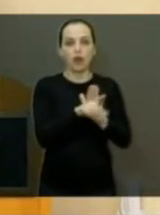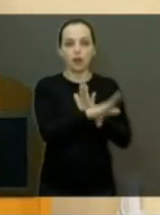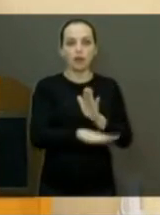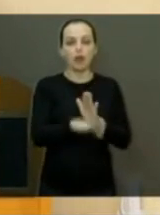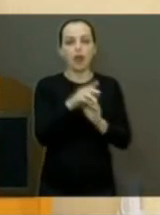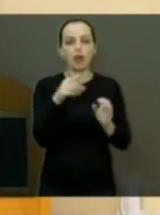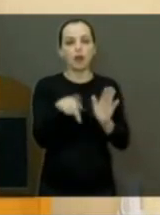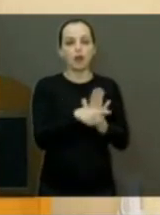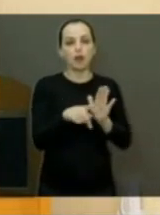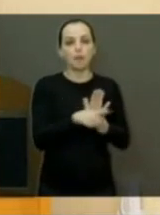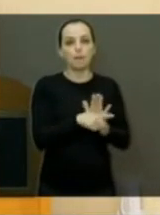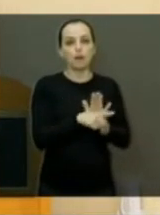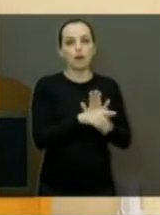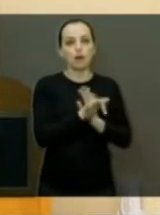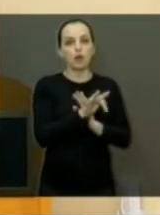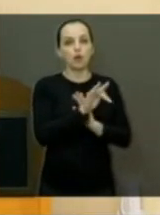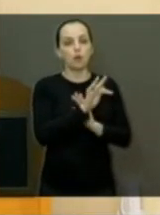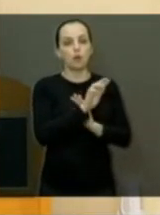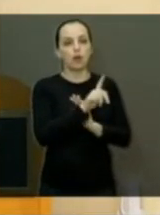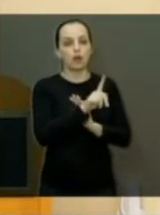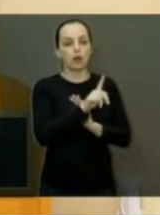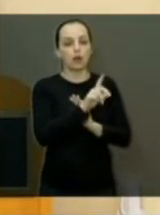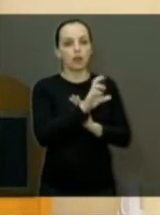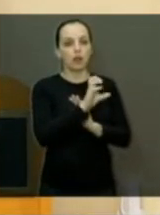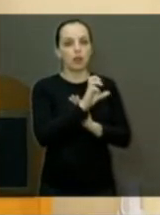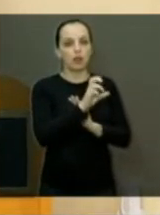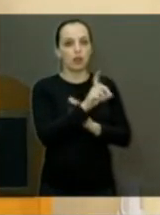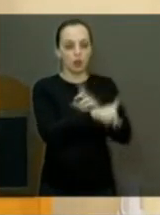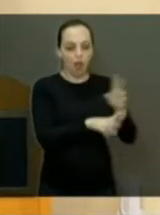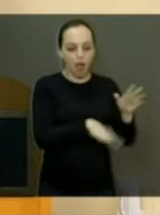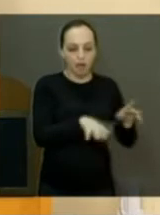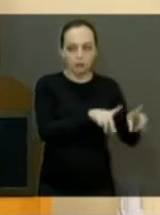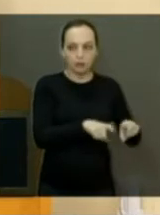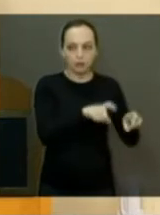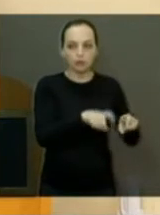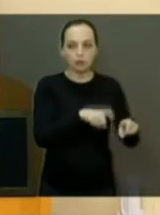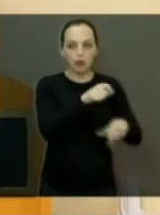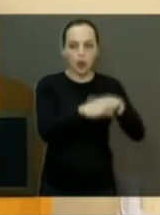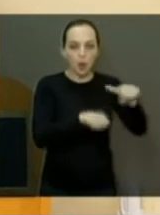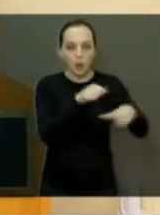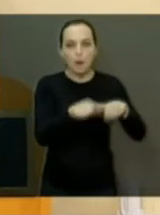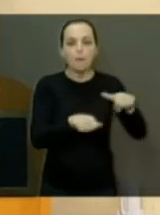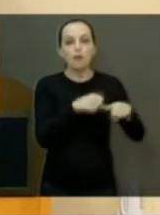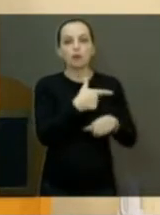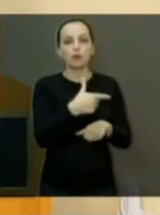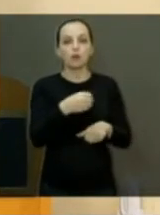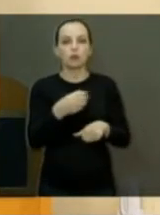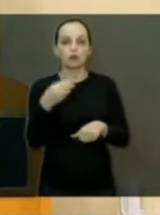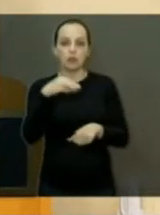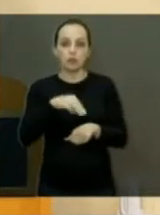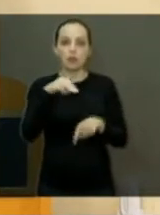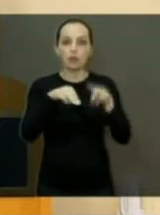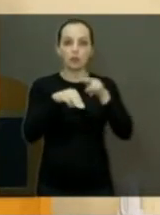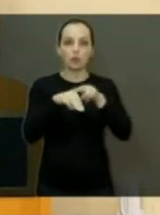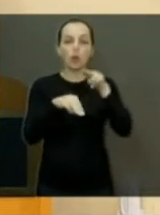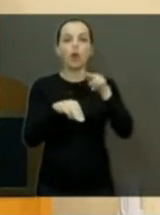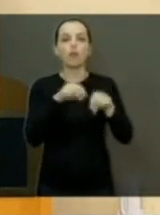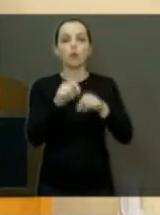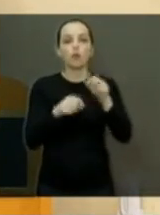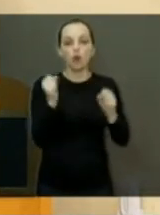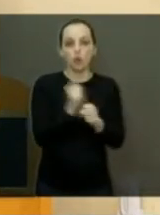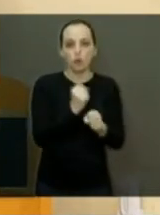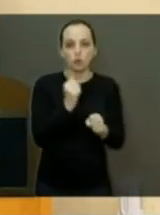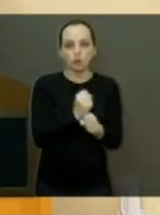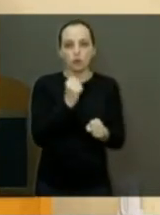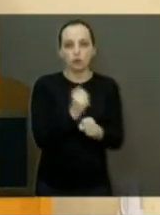de 2.500 metros quadrados, toda essa região, e nós mudamos para a área de 200 metros quadrados, que permitiu que se construísse